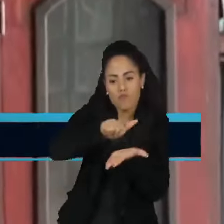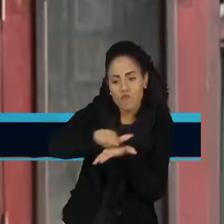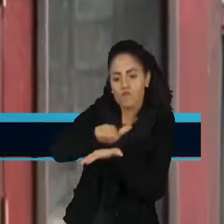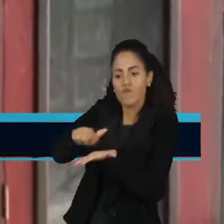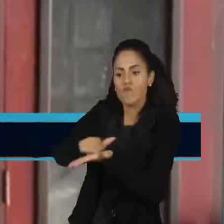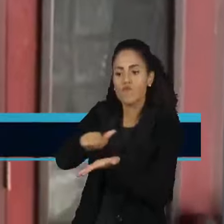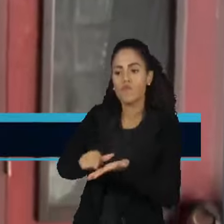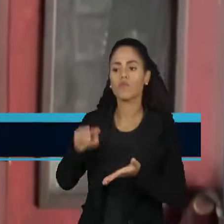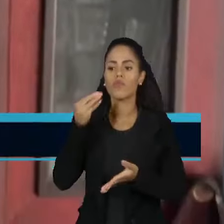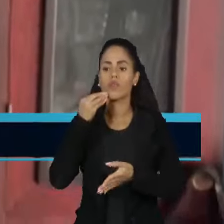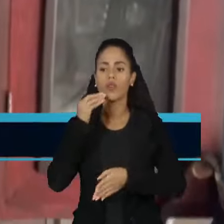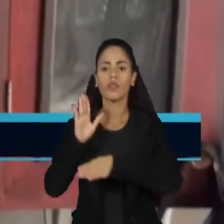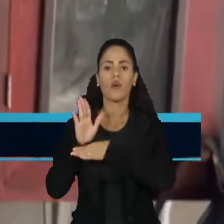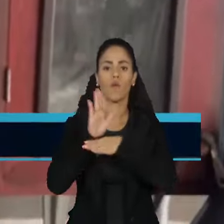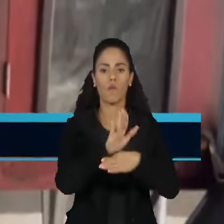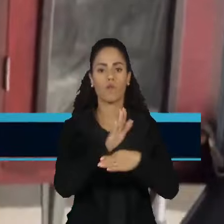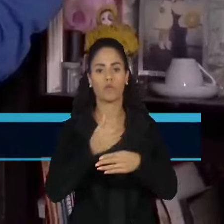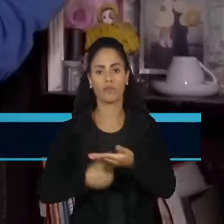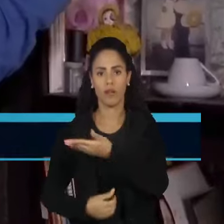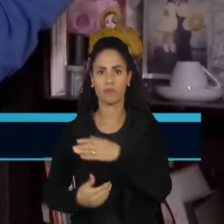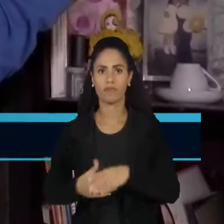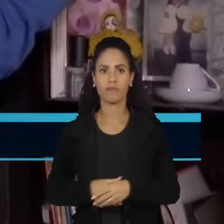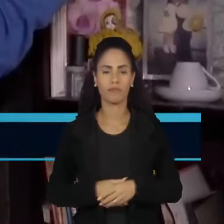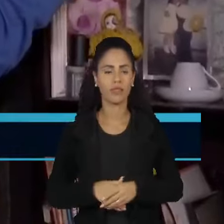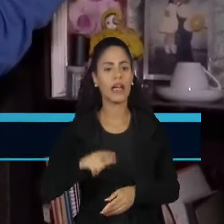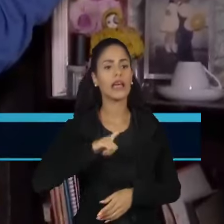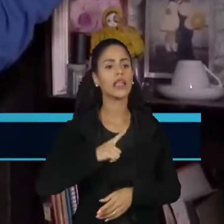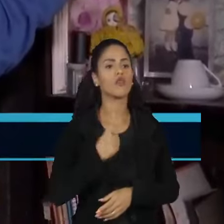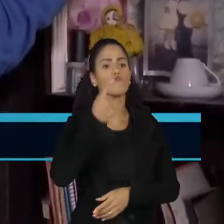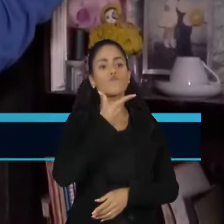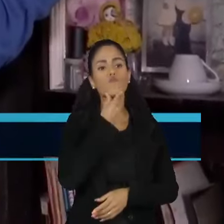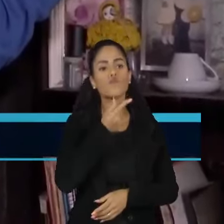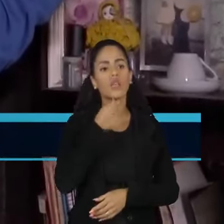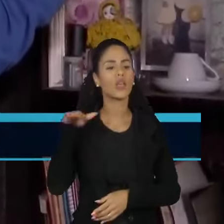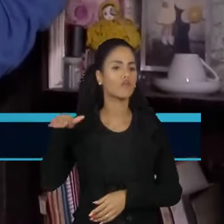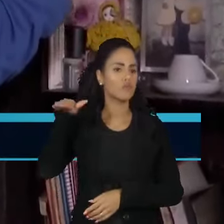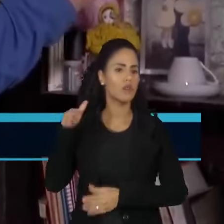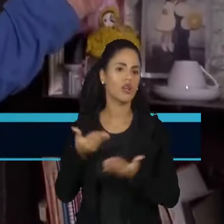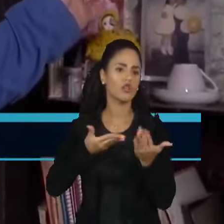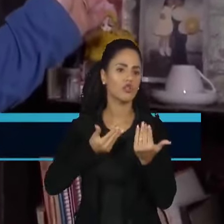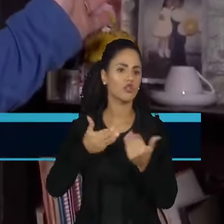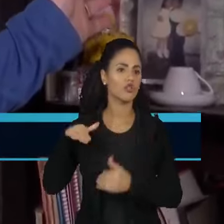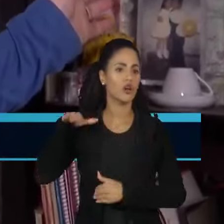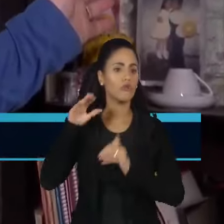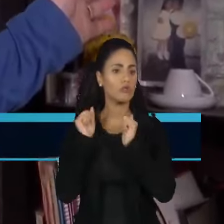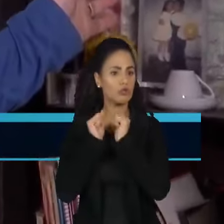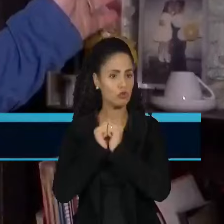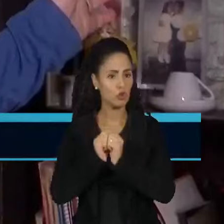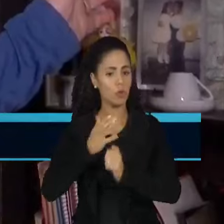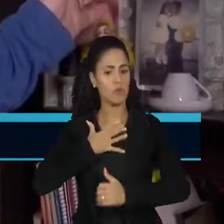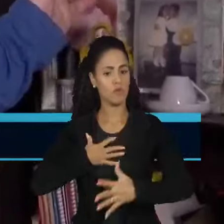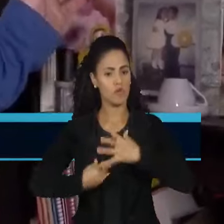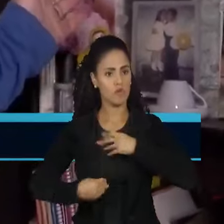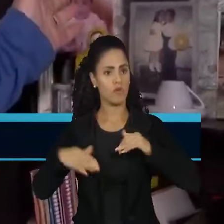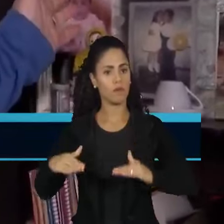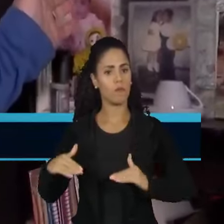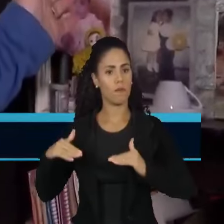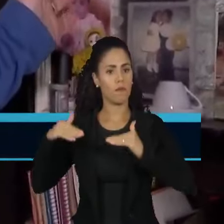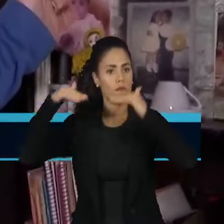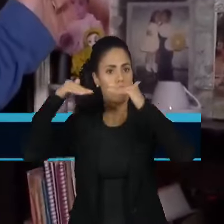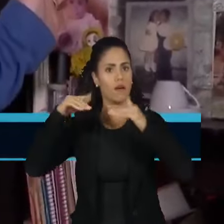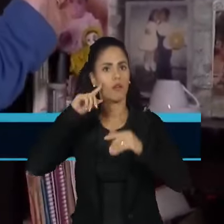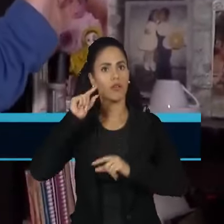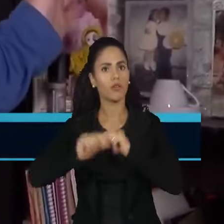e cuidar do que restou. Tem um menino, um rapaz que se criou com meus filhos, que ele